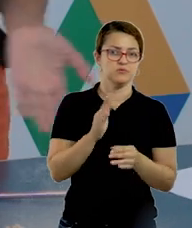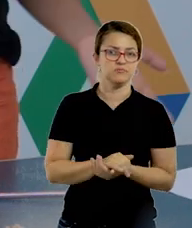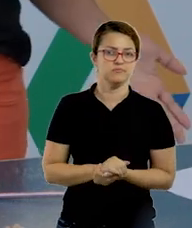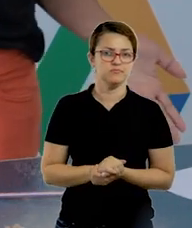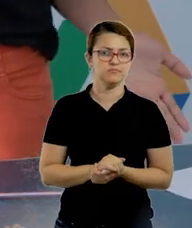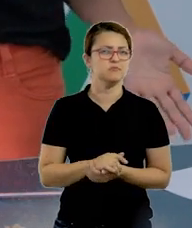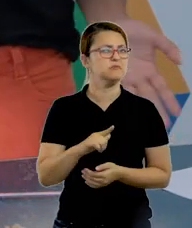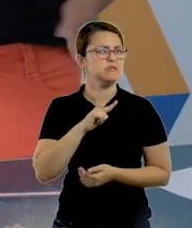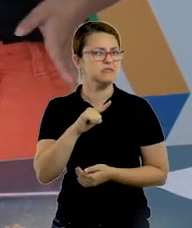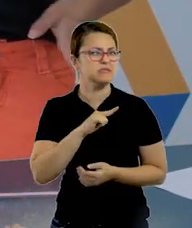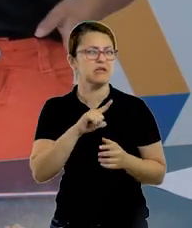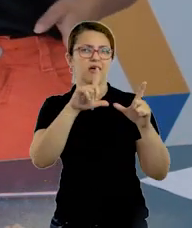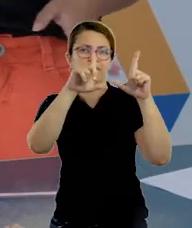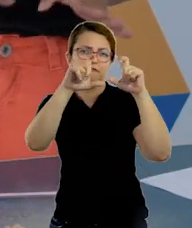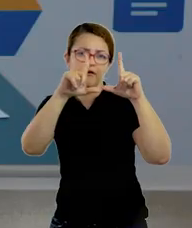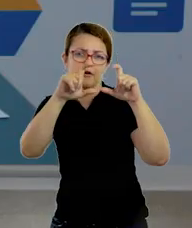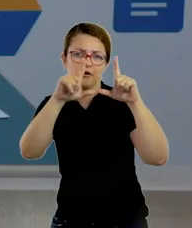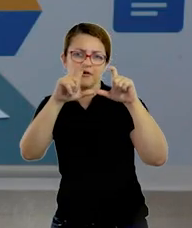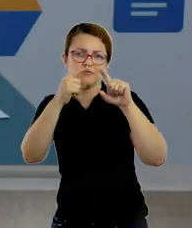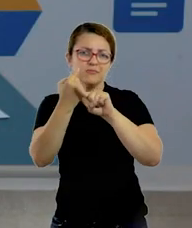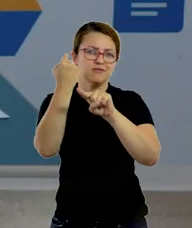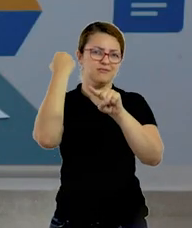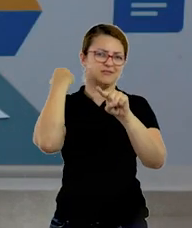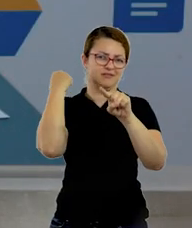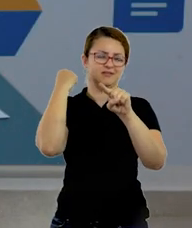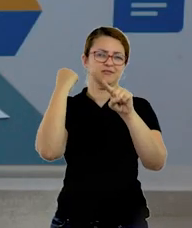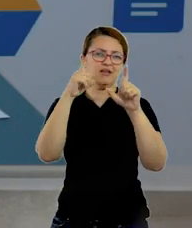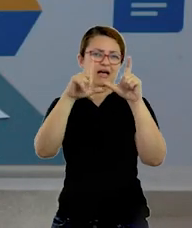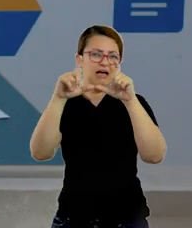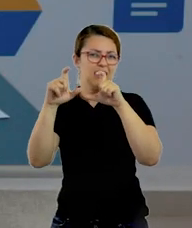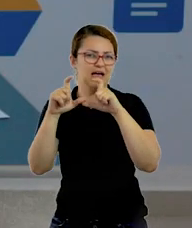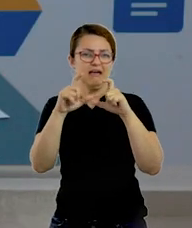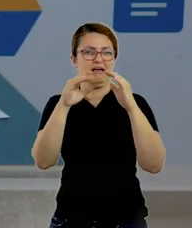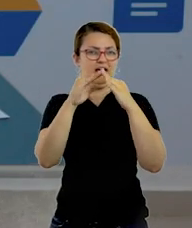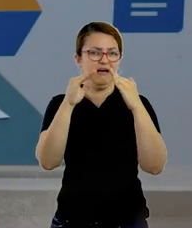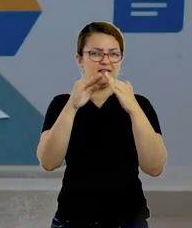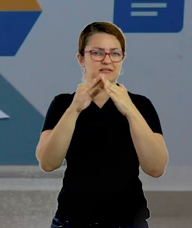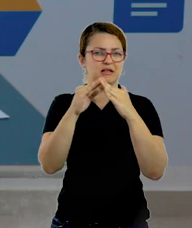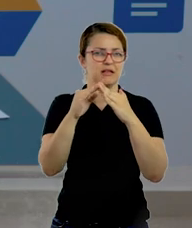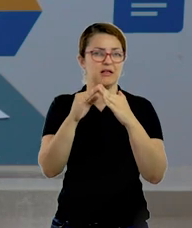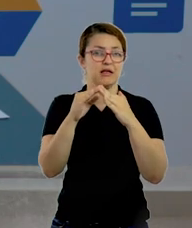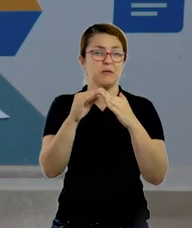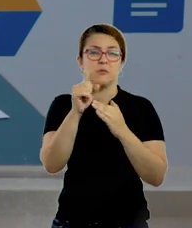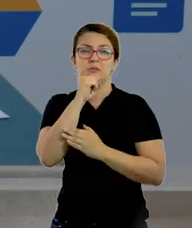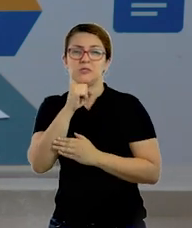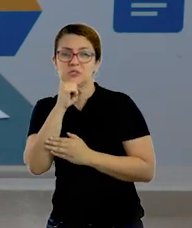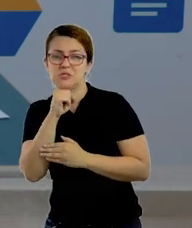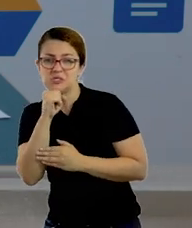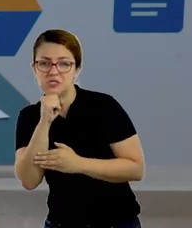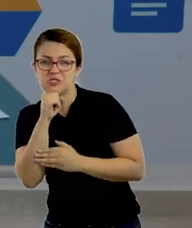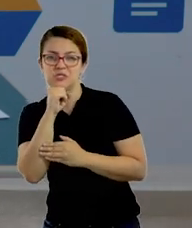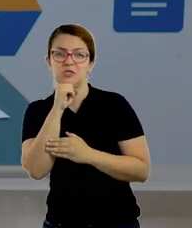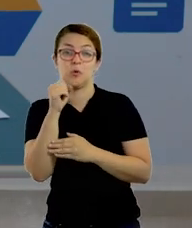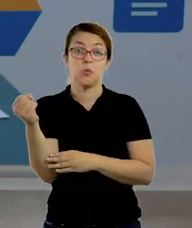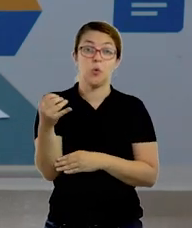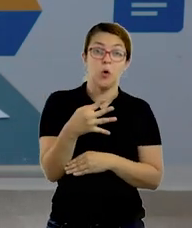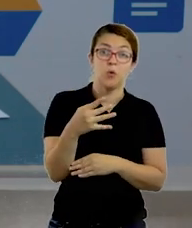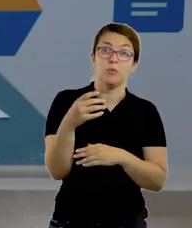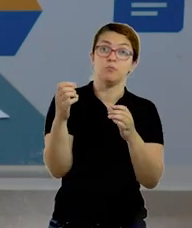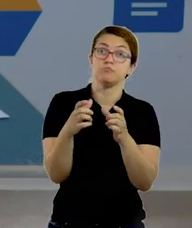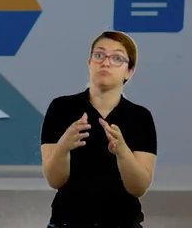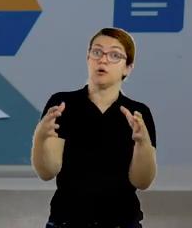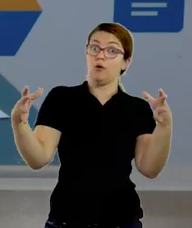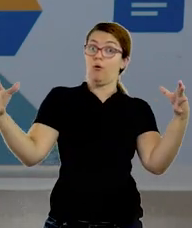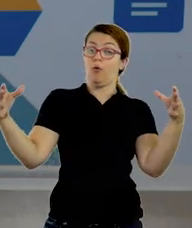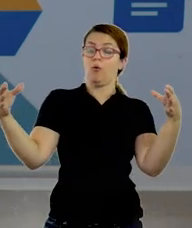diferente? Era mais antiga ou mais nova? Maior ou menor? Então, você vai fazer um comparativo, tá bom? Entre a casa que você já morou e a